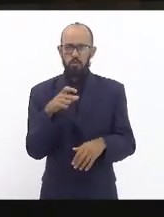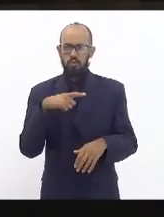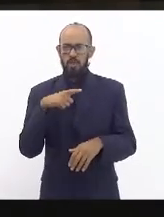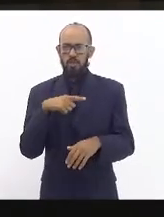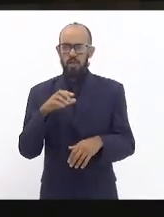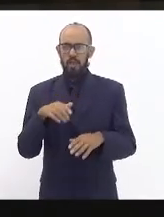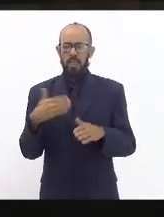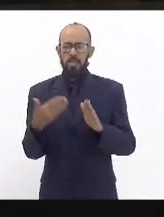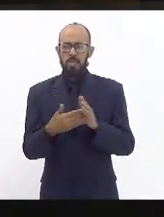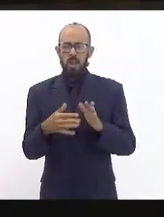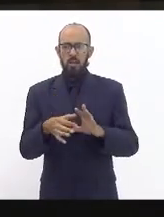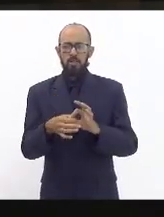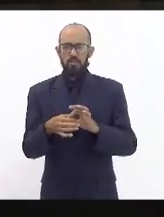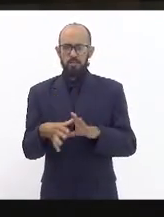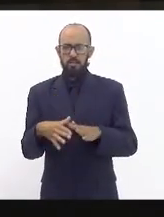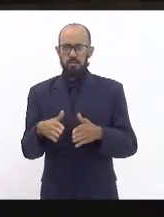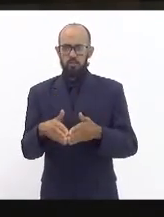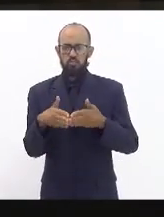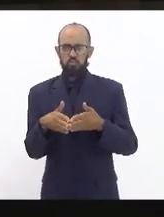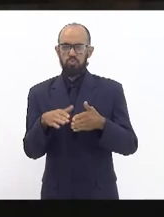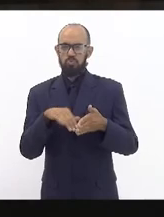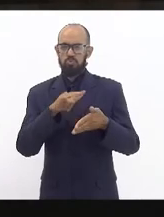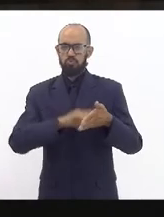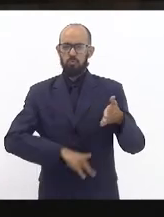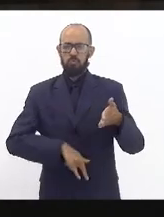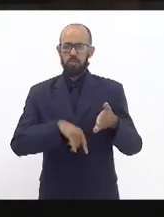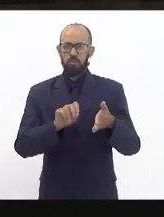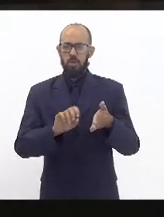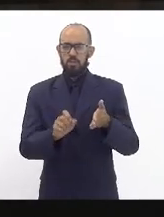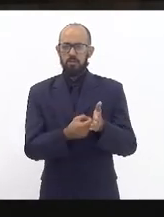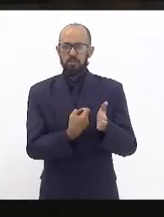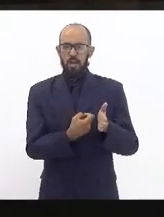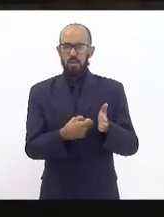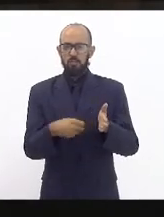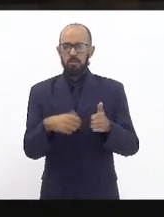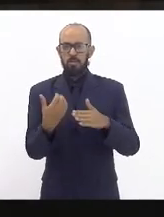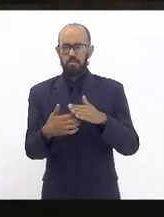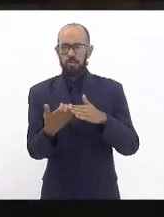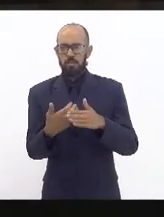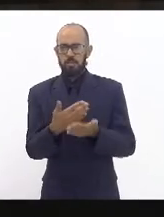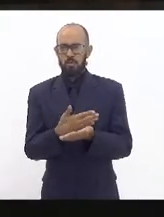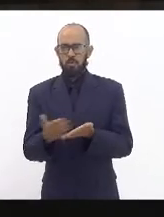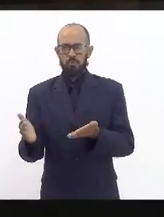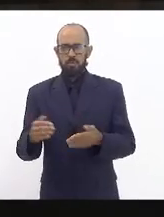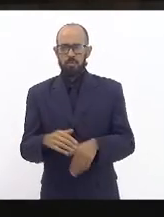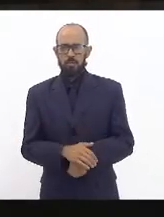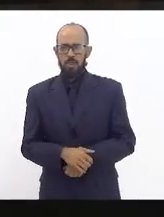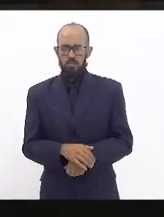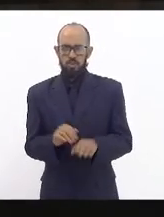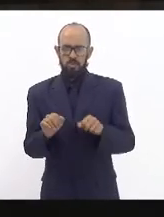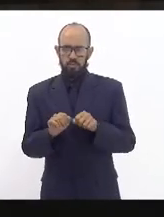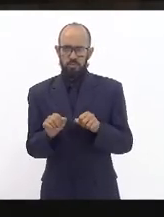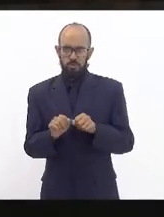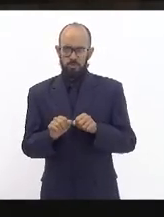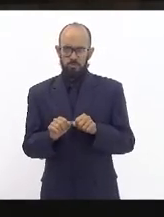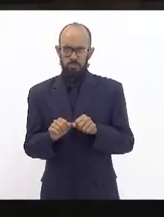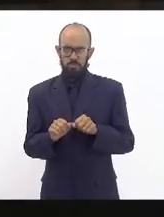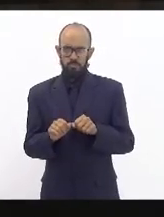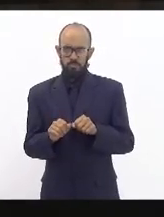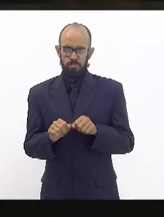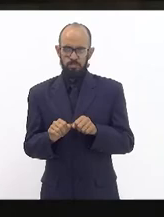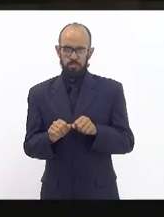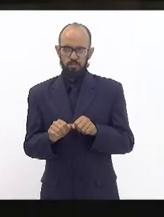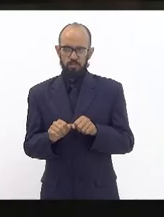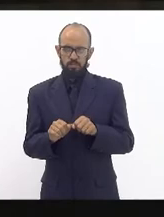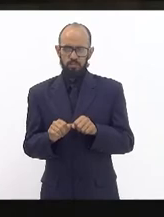para essa empresa turca começar a instalar as quatro termelétricas no espelho d'água da Baía de